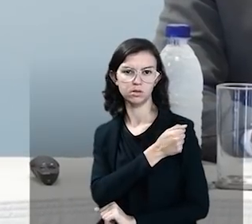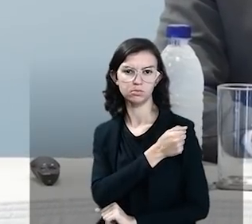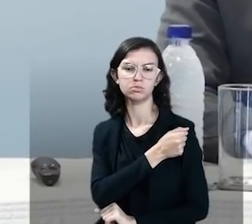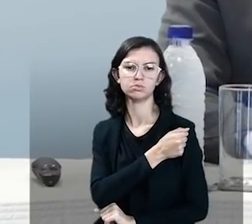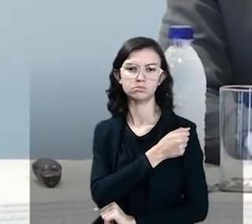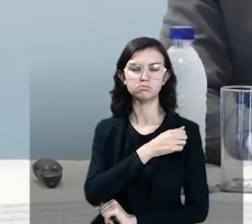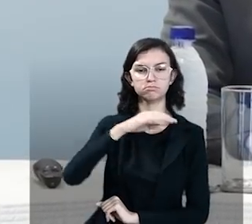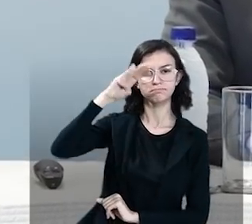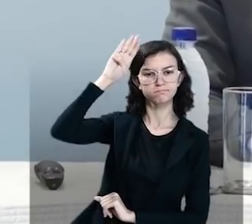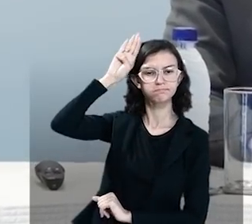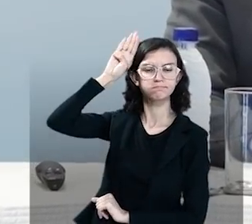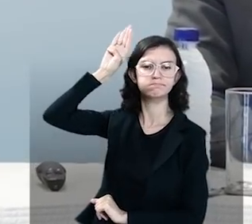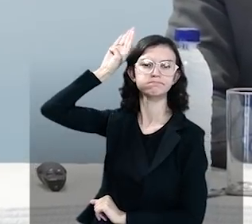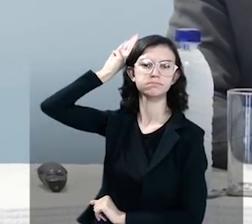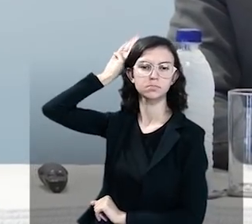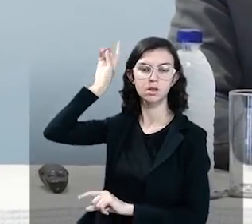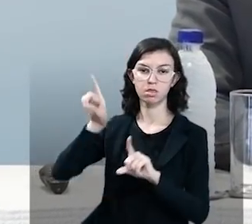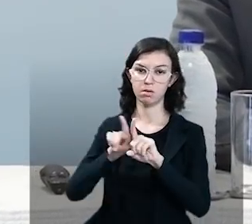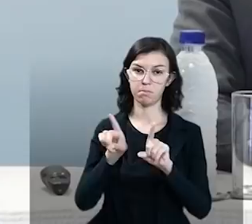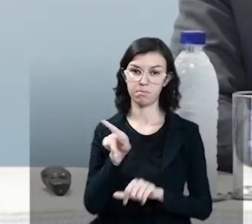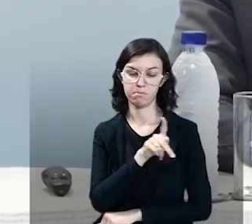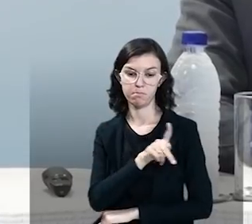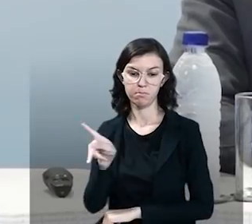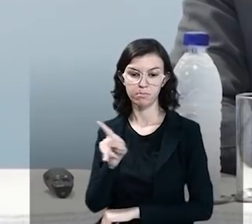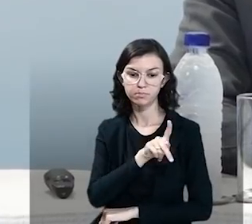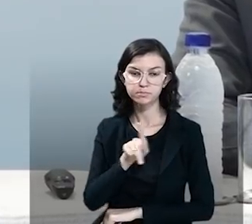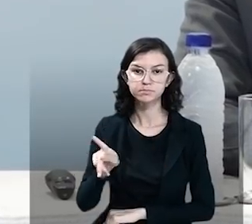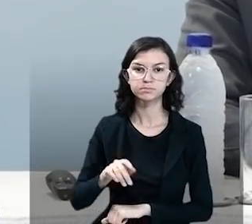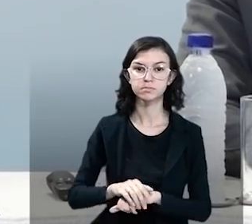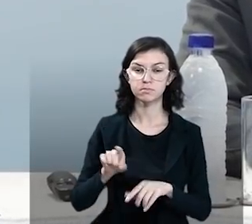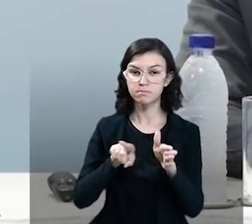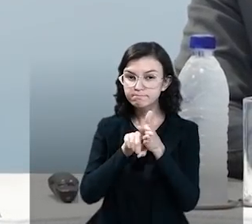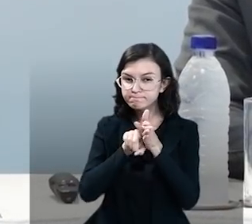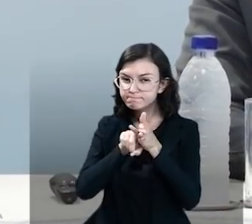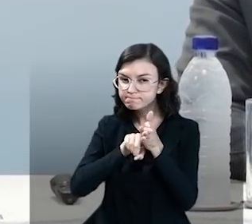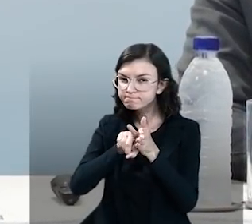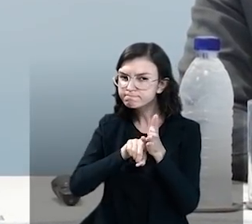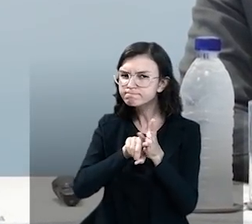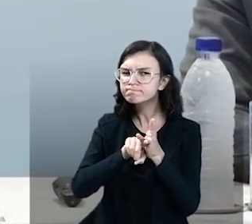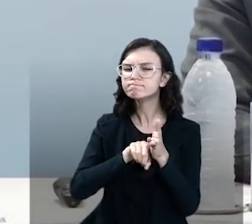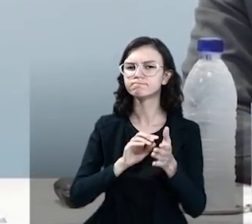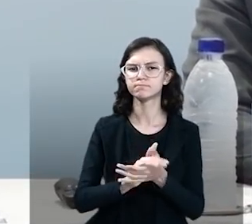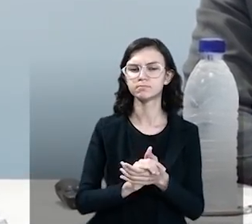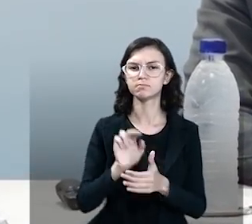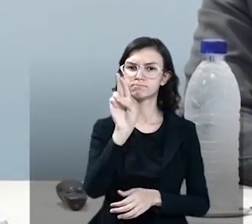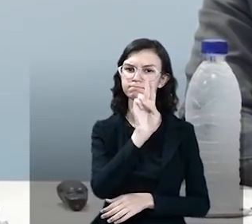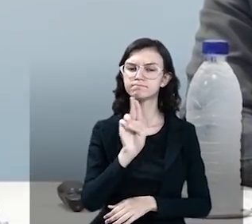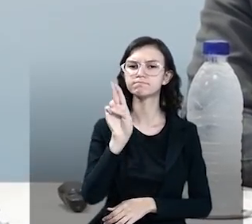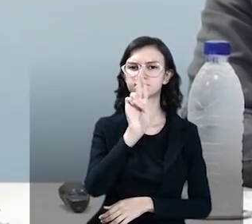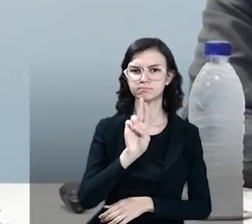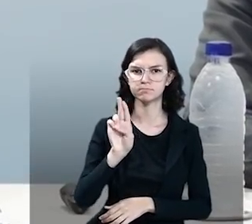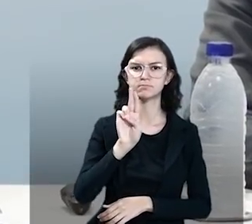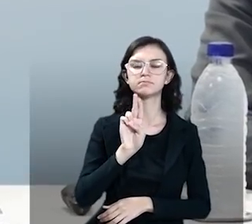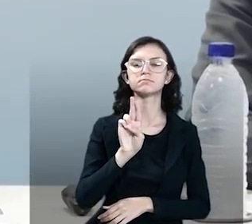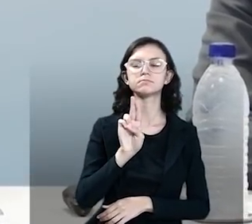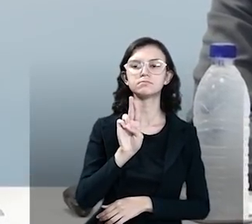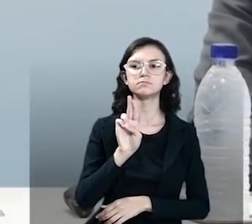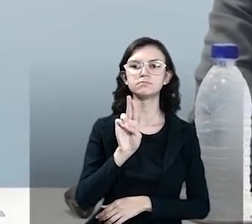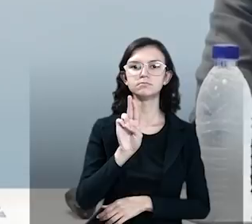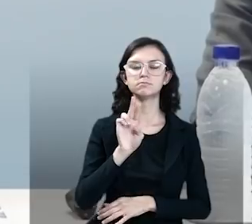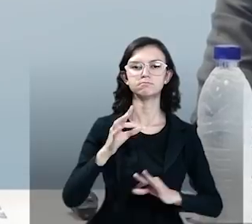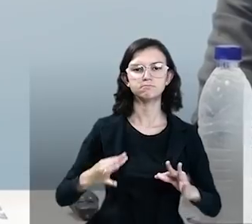estudantes universitários, professores e pesquisadores que utilizam